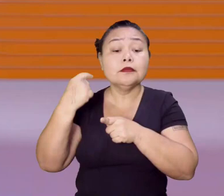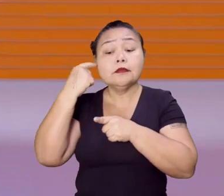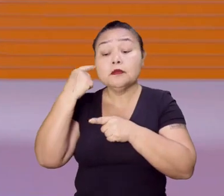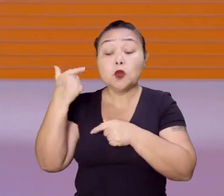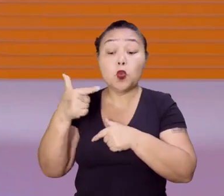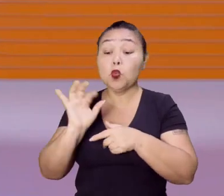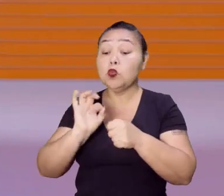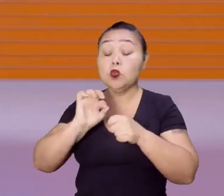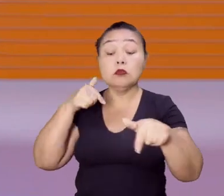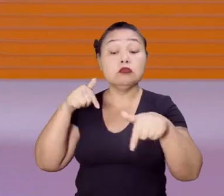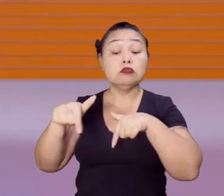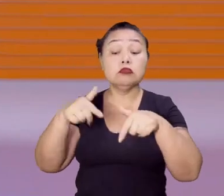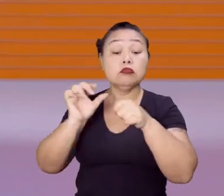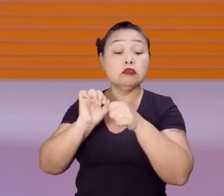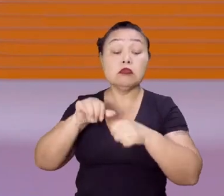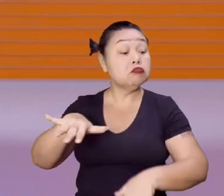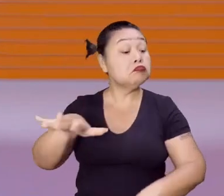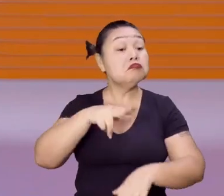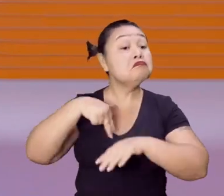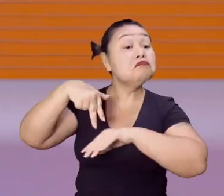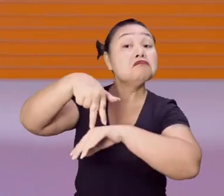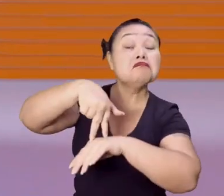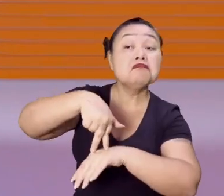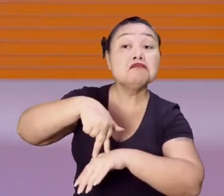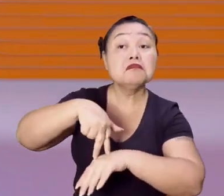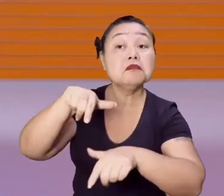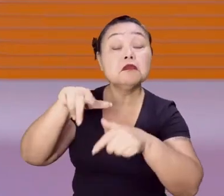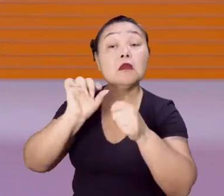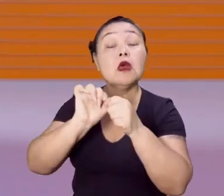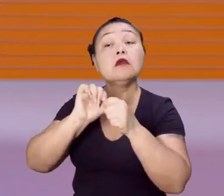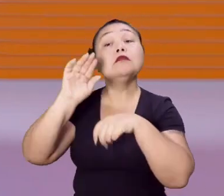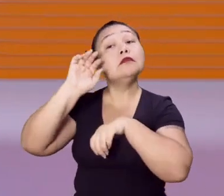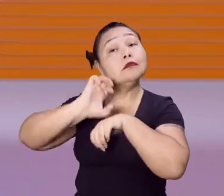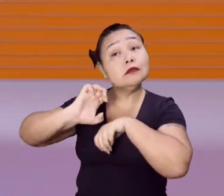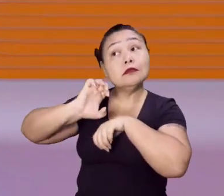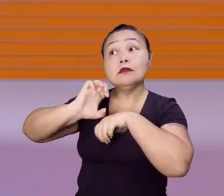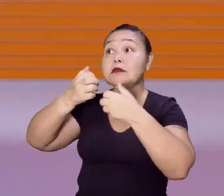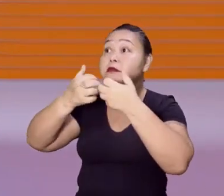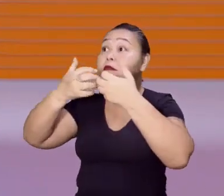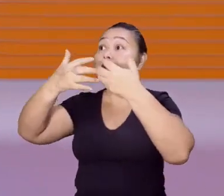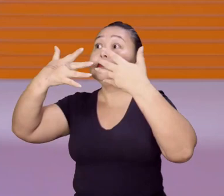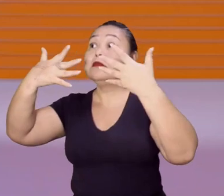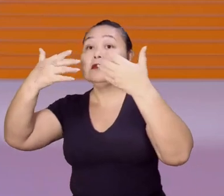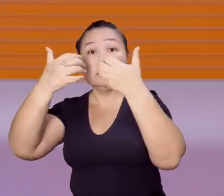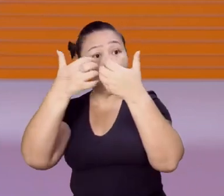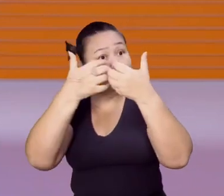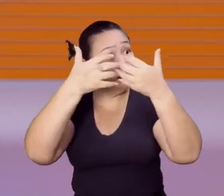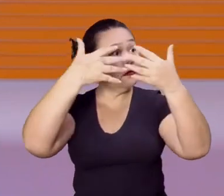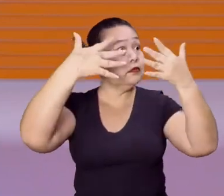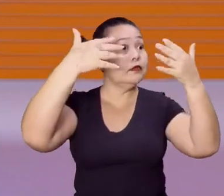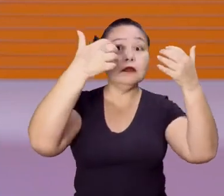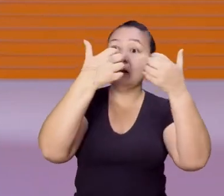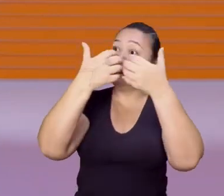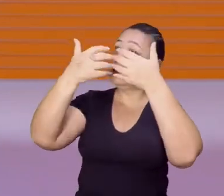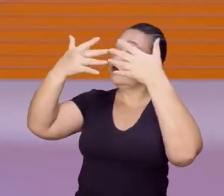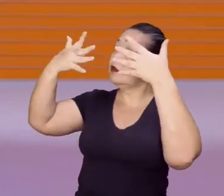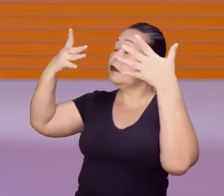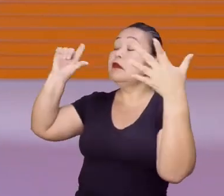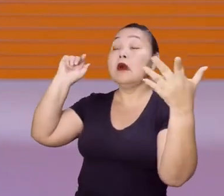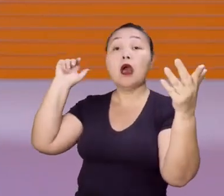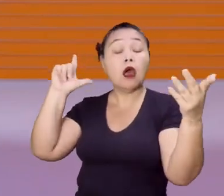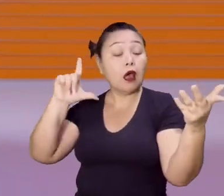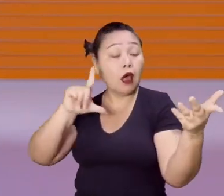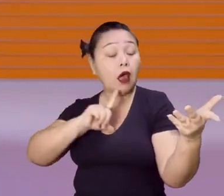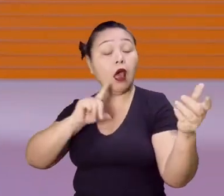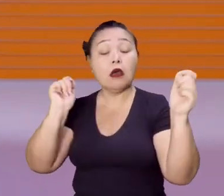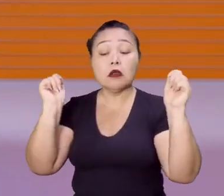achava que não tinha emprego, nem atuação. E aí, com o estágio, isso foi abrindo os olhares, foi vendo que realmente